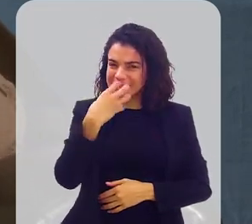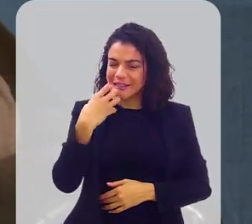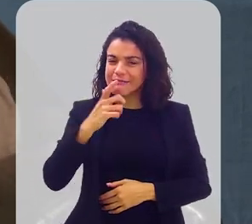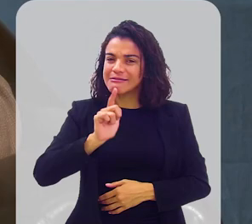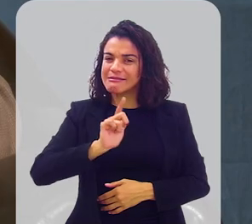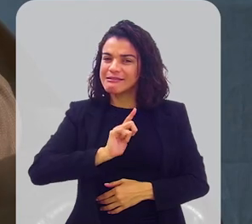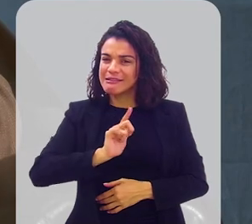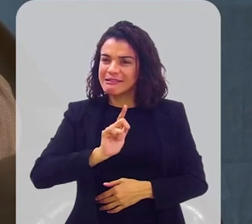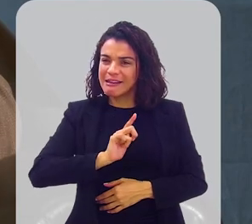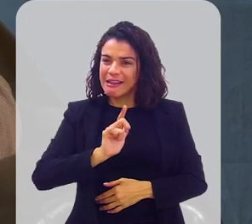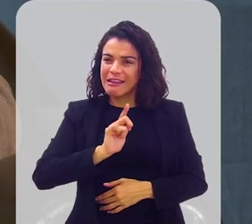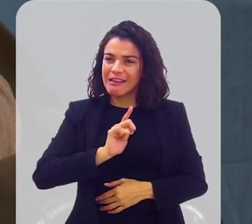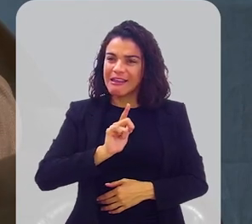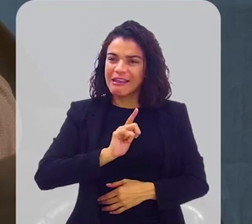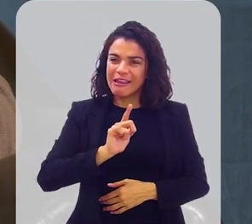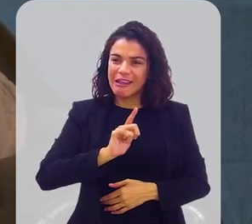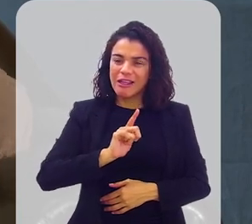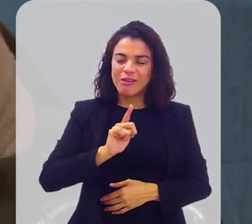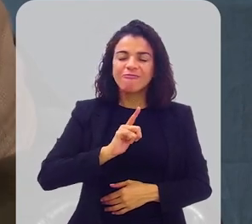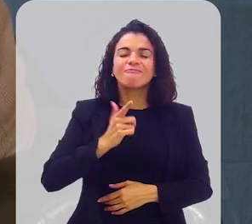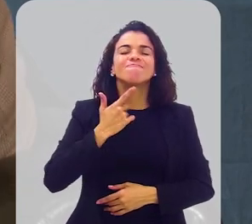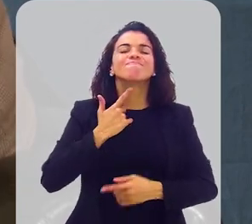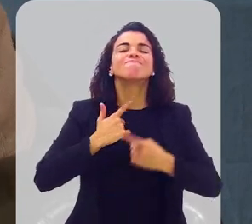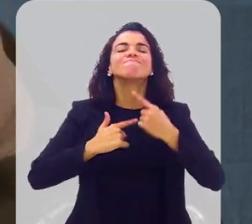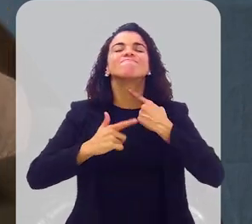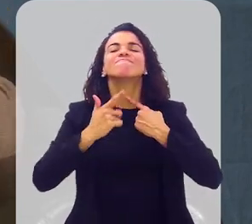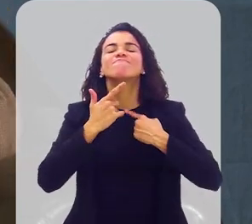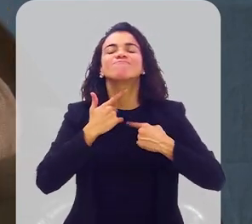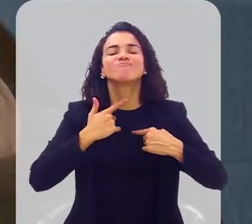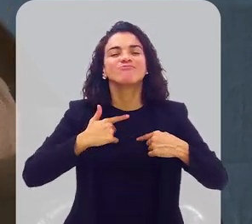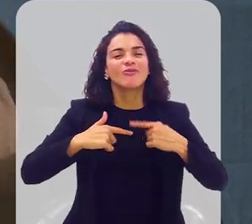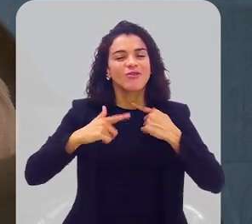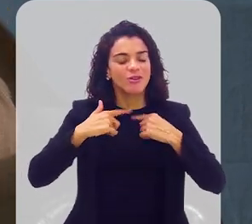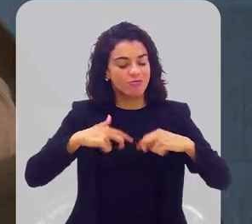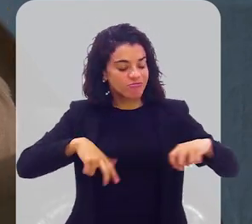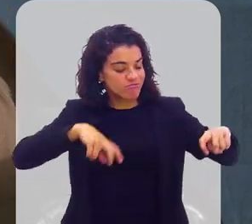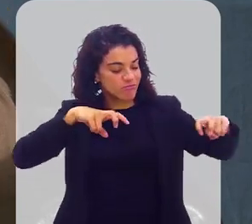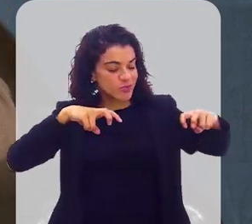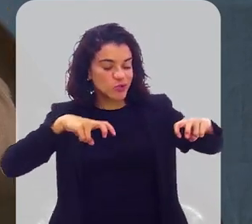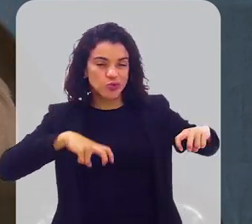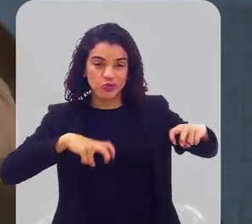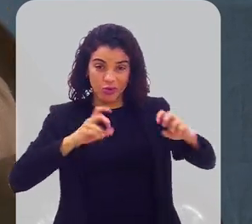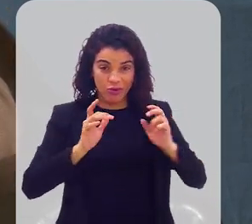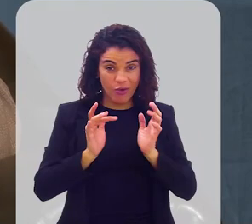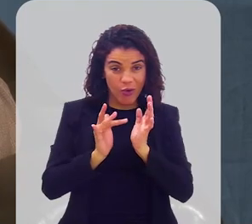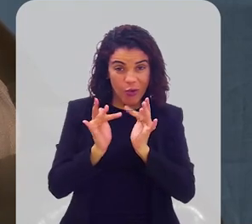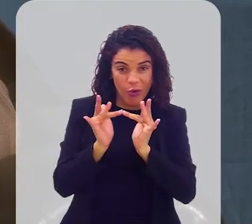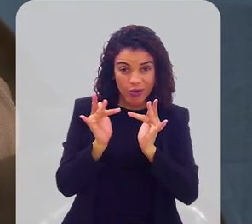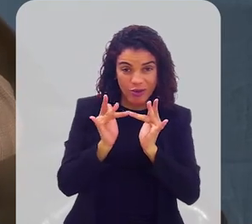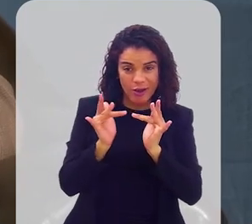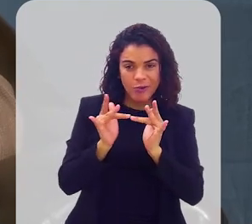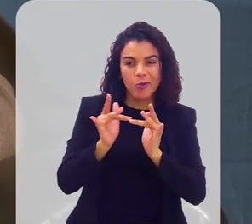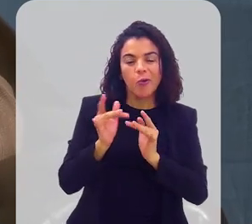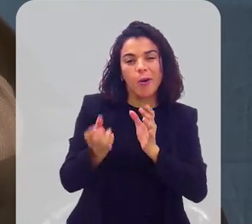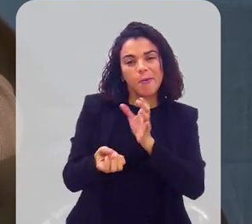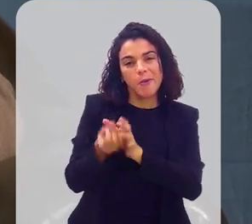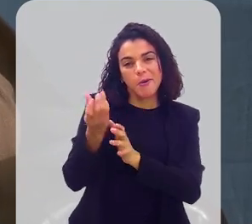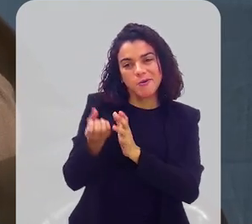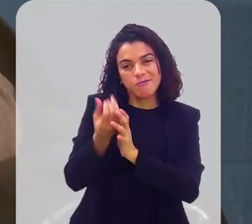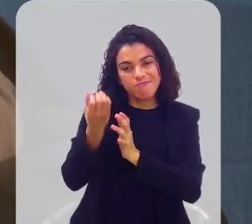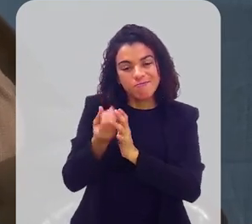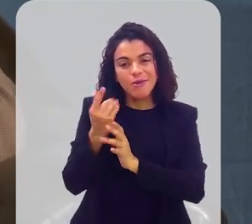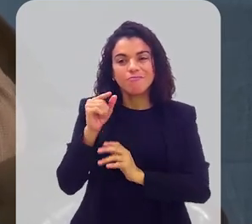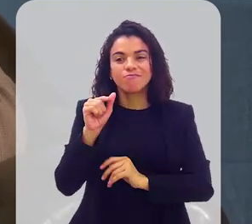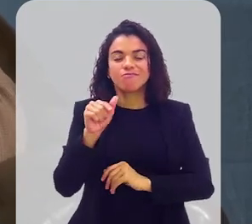tem aí um desejo, uma vontade de estar junto conosco, entre em contato com a nossa produção, tá aqui o número